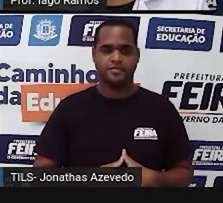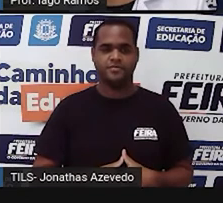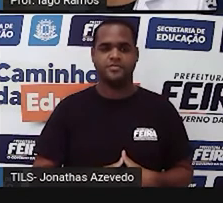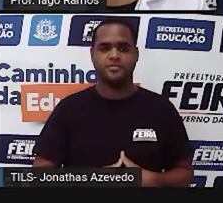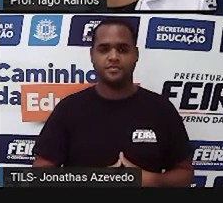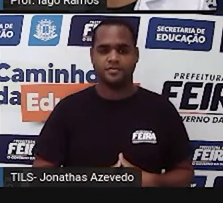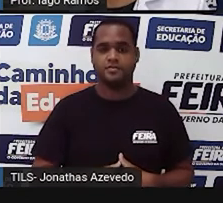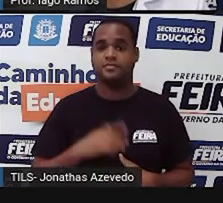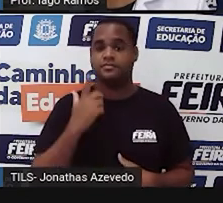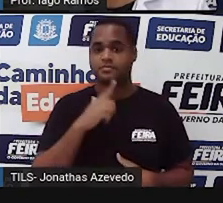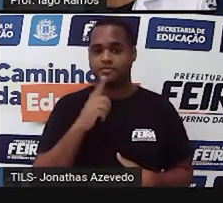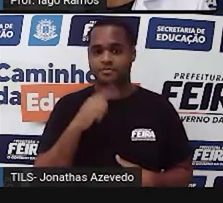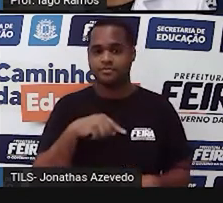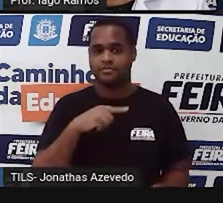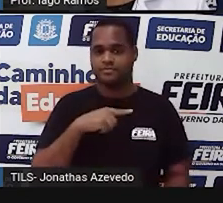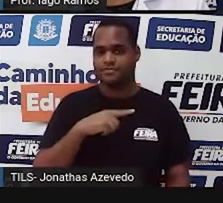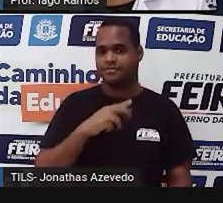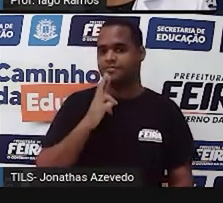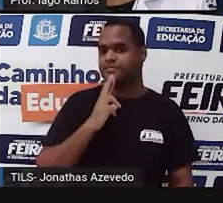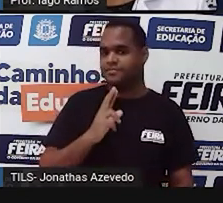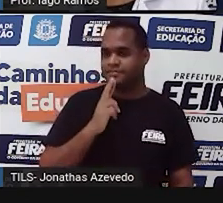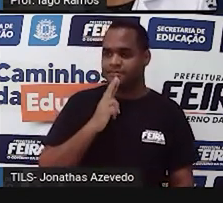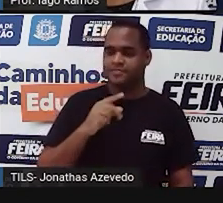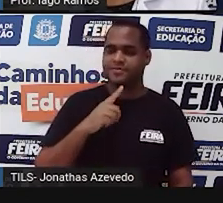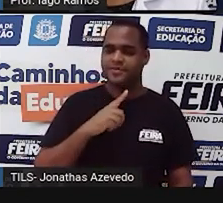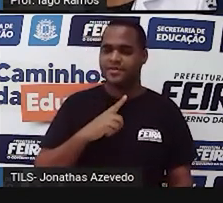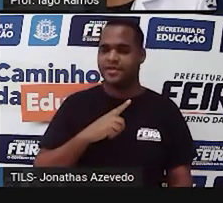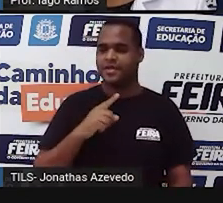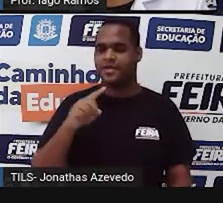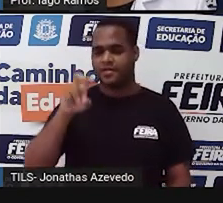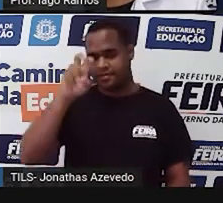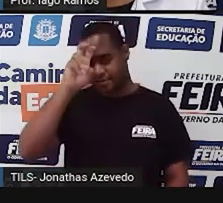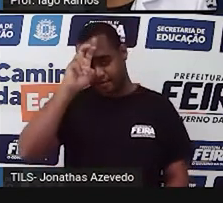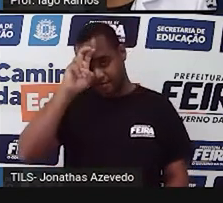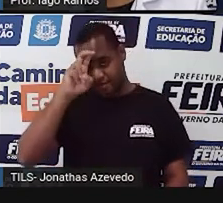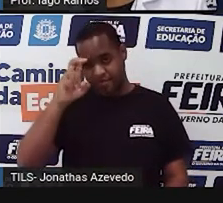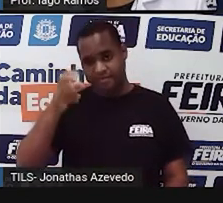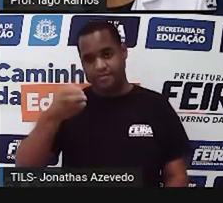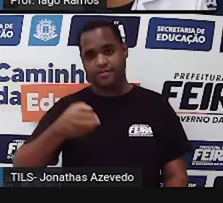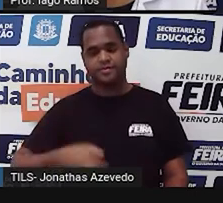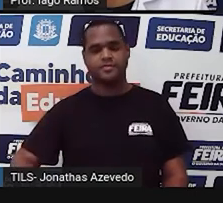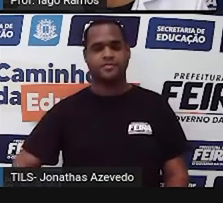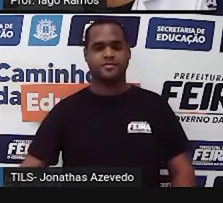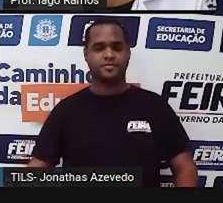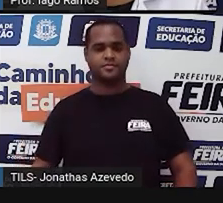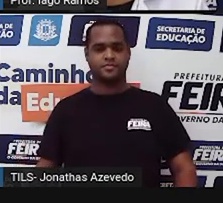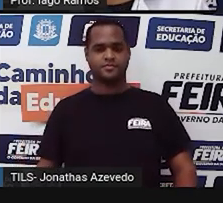vou responder. Essa aqui é no Antigo Egito. Olha só, clicando.